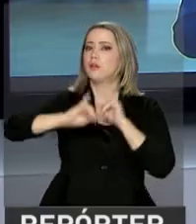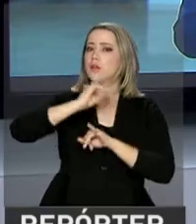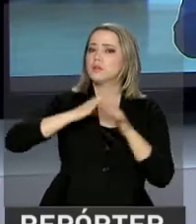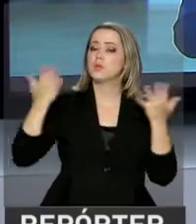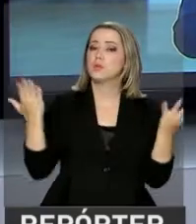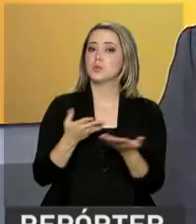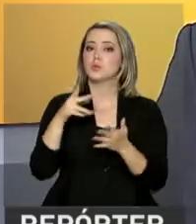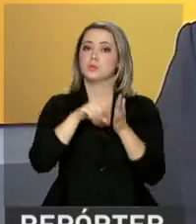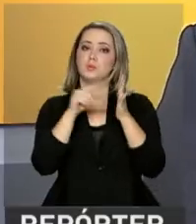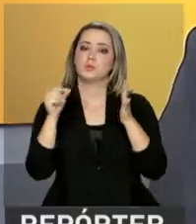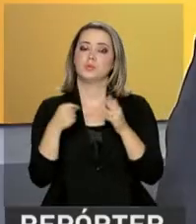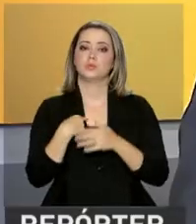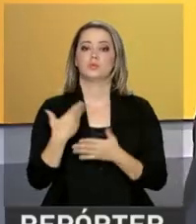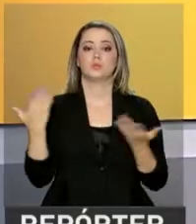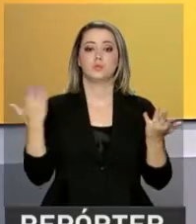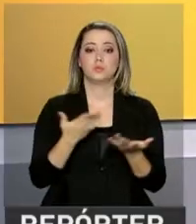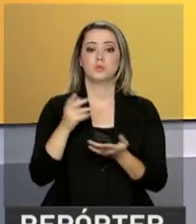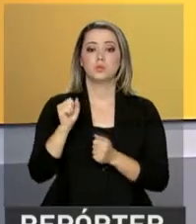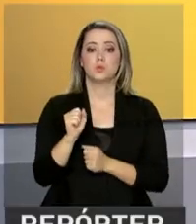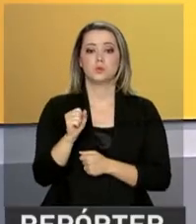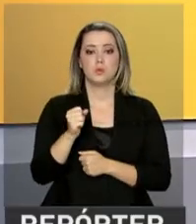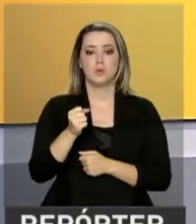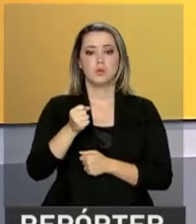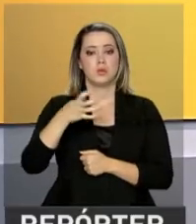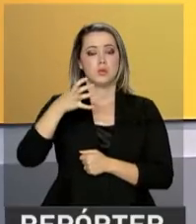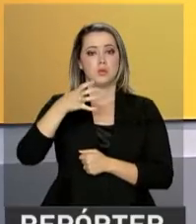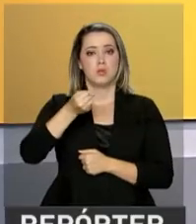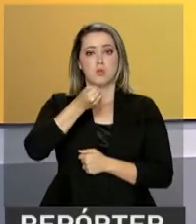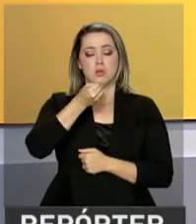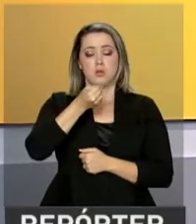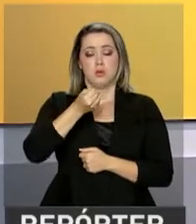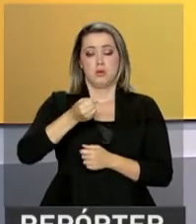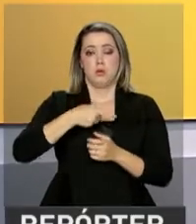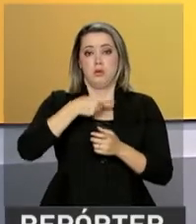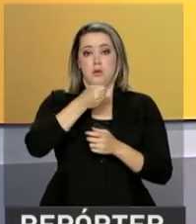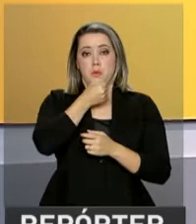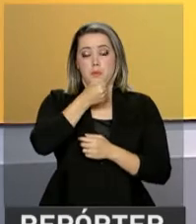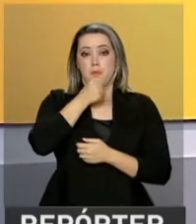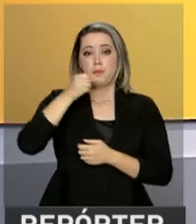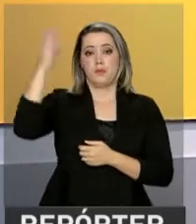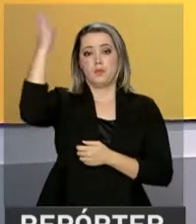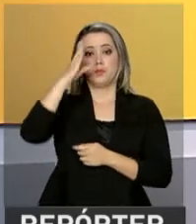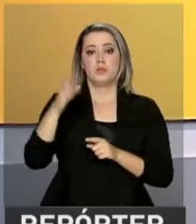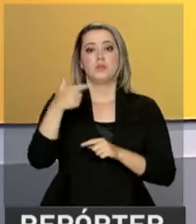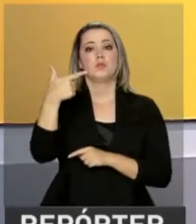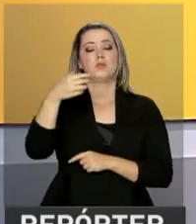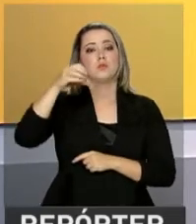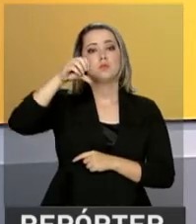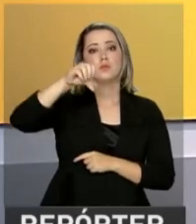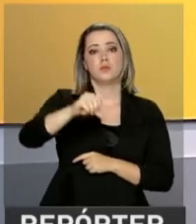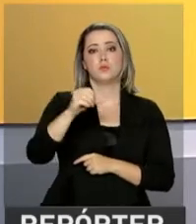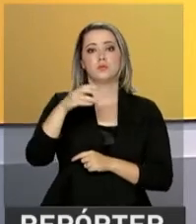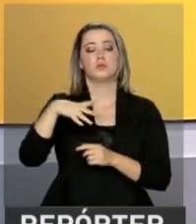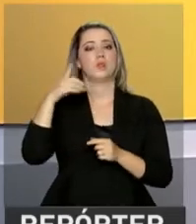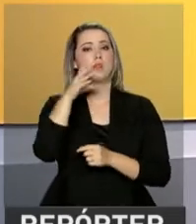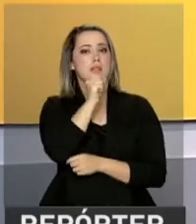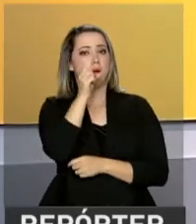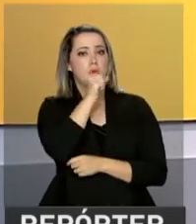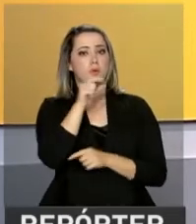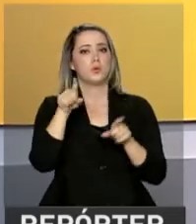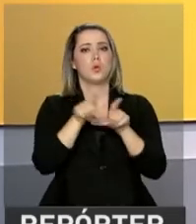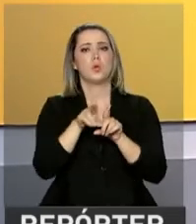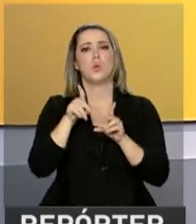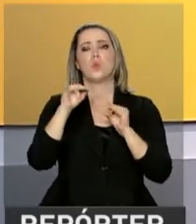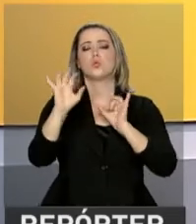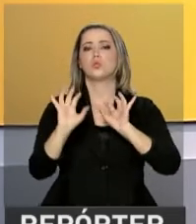aí do Palácio Planalto. Olha, a imprensa nacional completou 209 anos no último sábado e a data